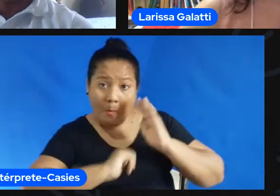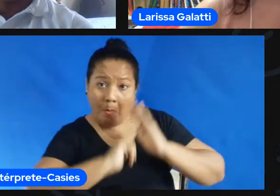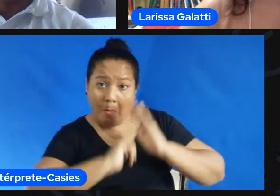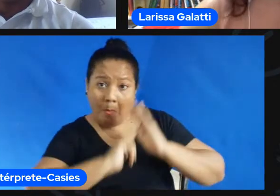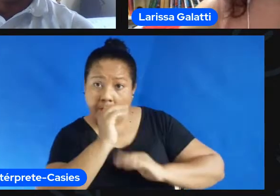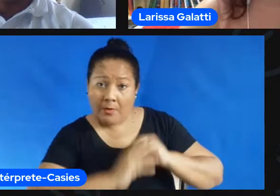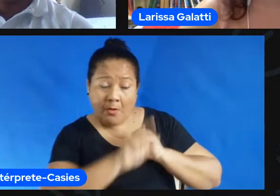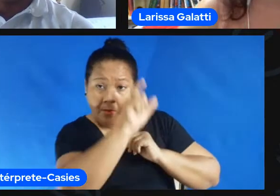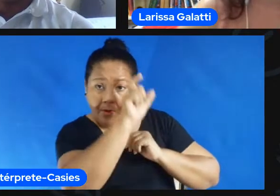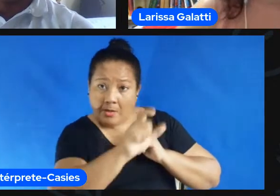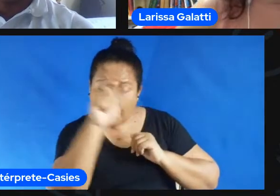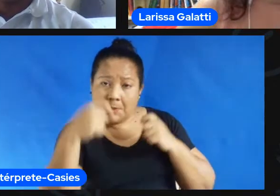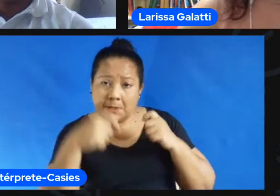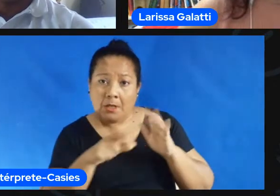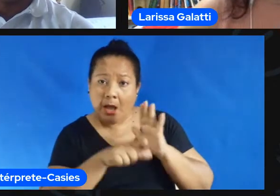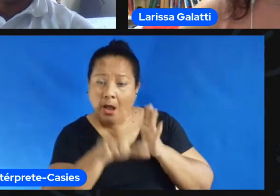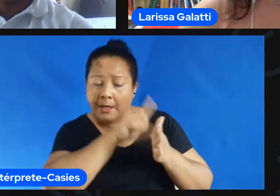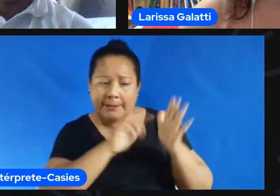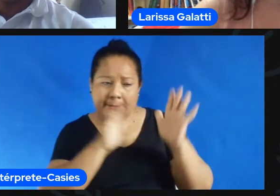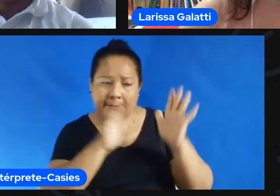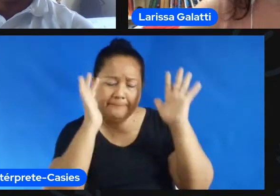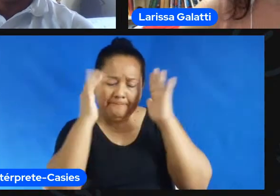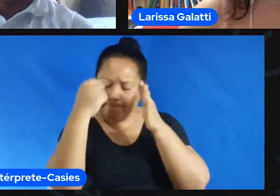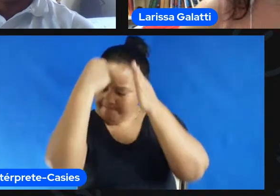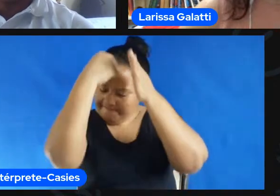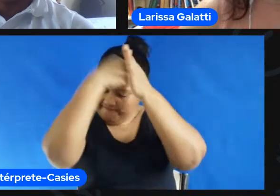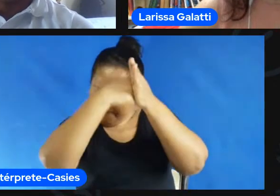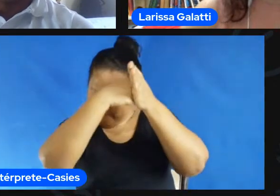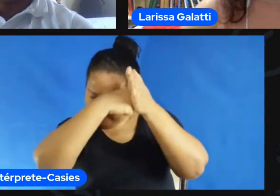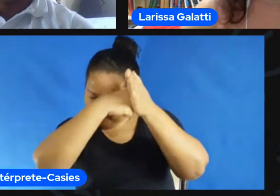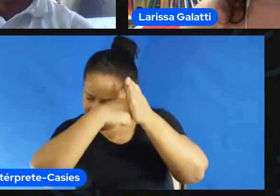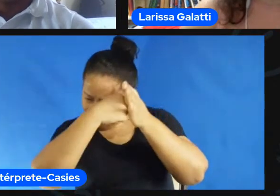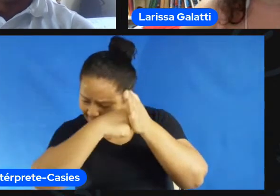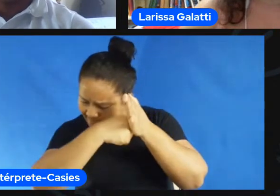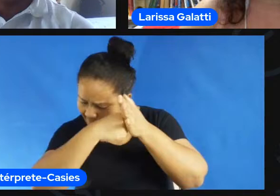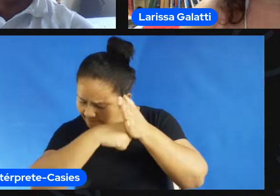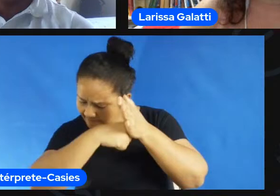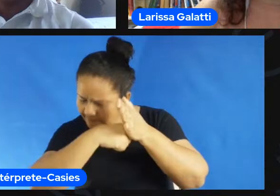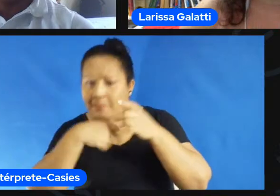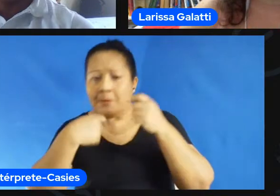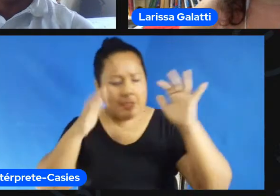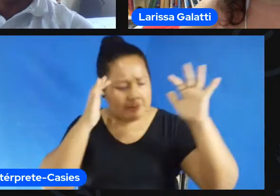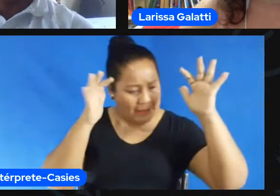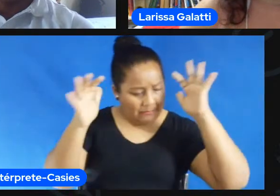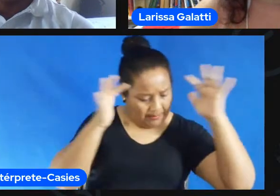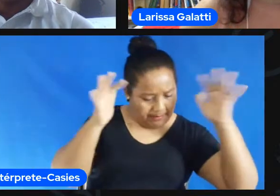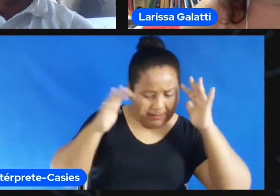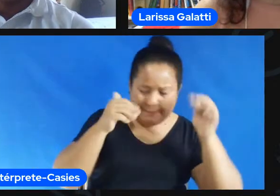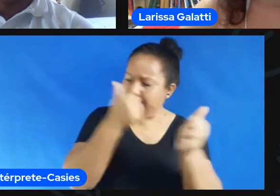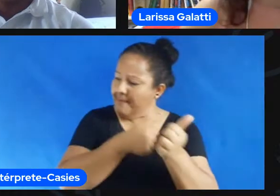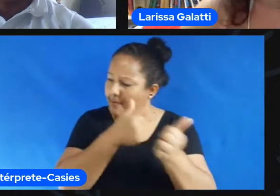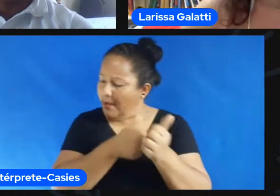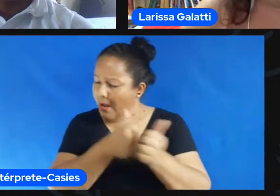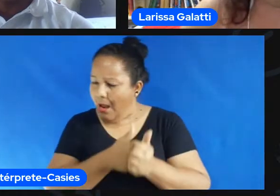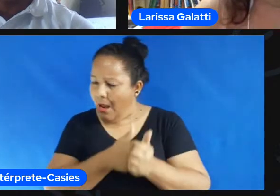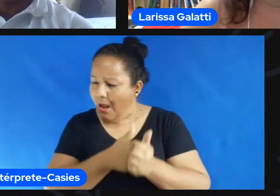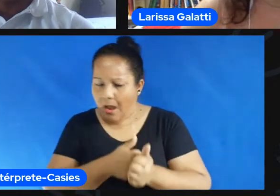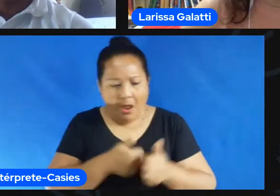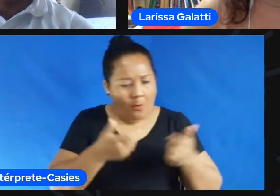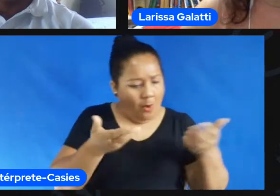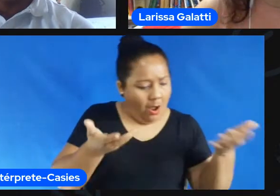é todo um outro mundo não em uma semana o eu posso fazer em um mês o que eu posso fazer como é que eu quero ser lembrado